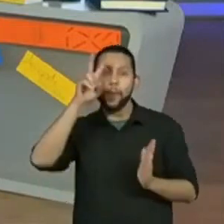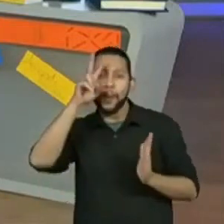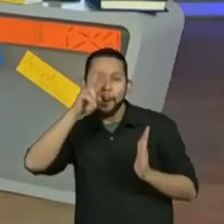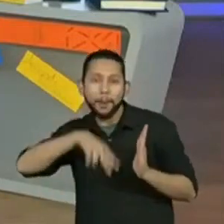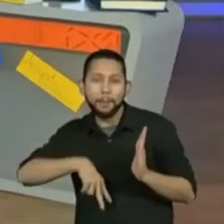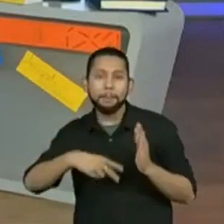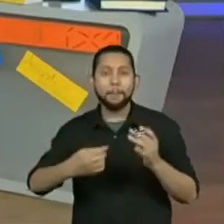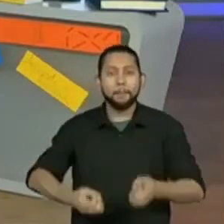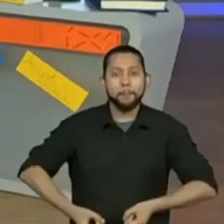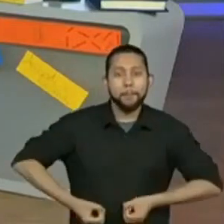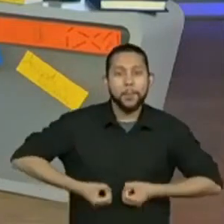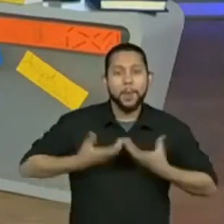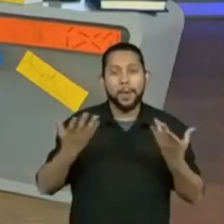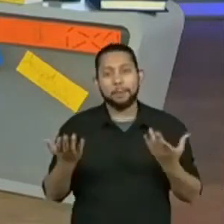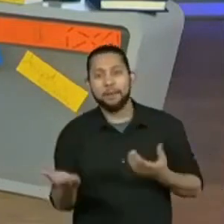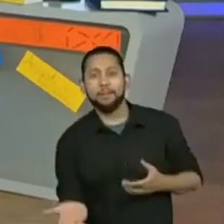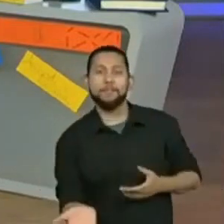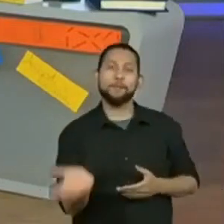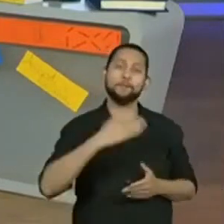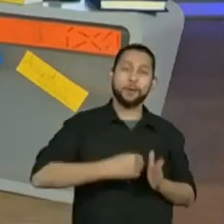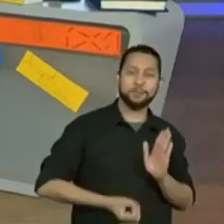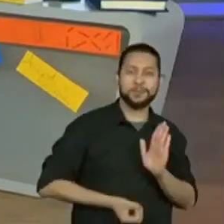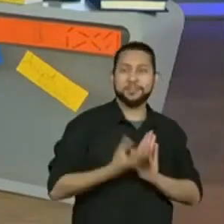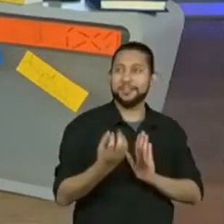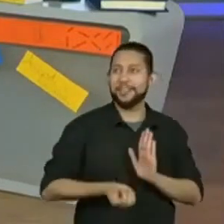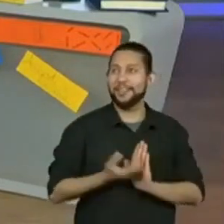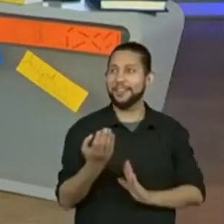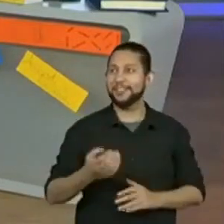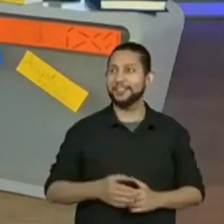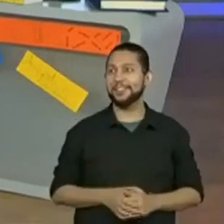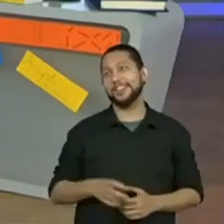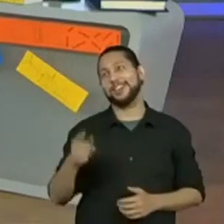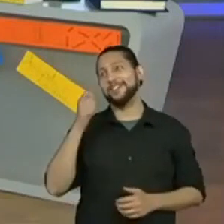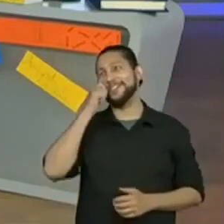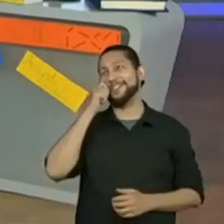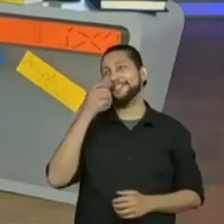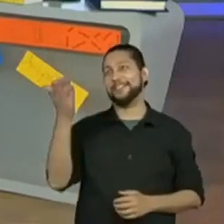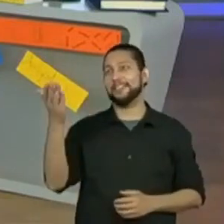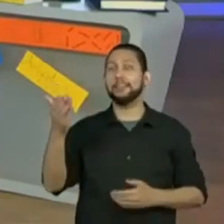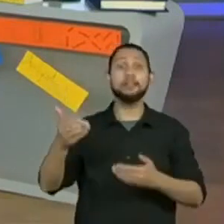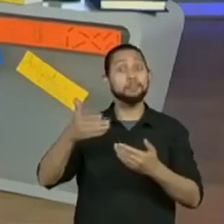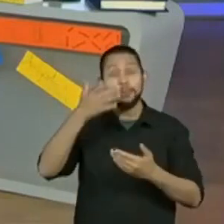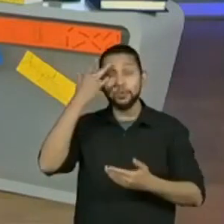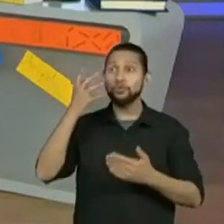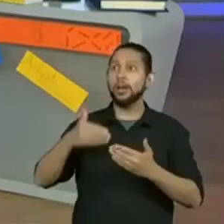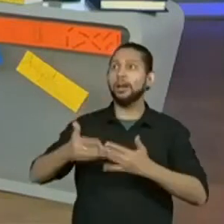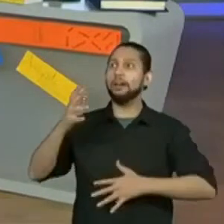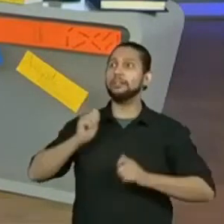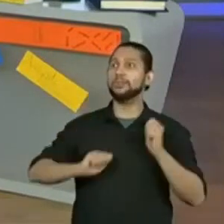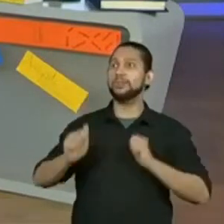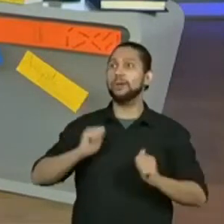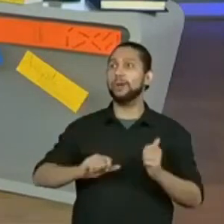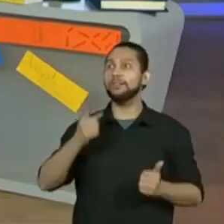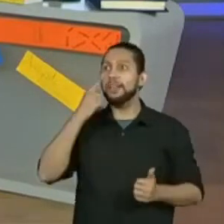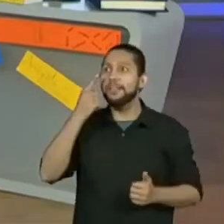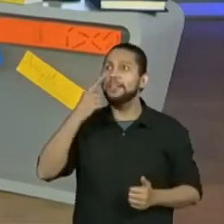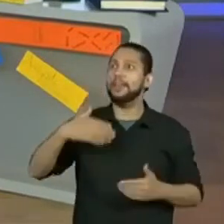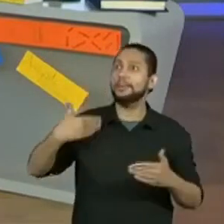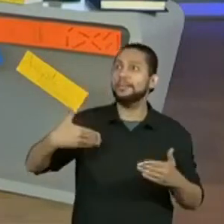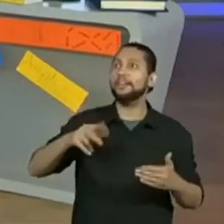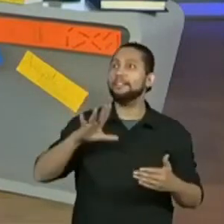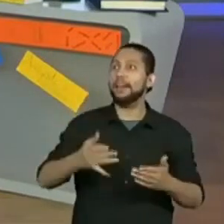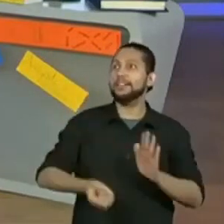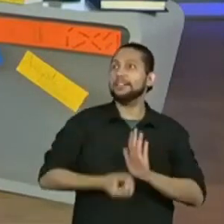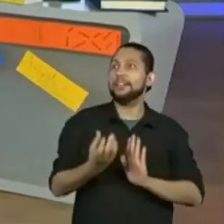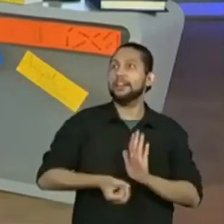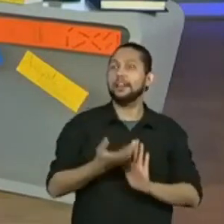sarau? E tem um povo já engraçadinho, que é um barato, já está todo, tem gente ansiosa dizendo que não vê a hora de chegar o sarau.